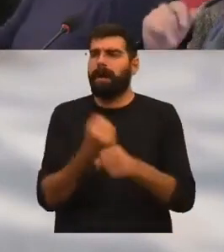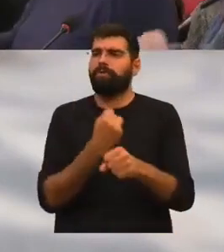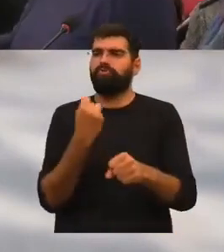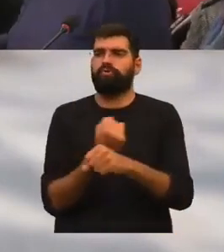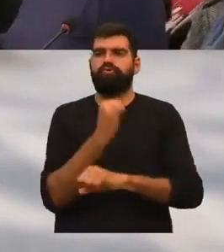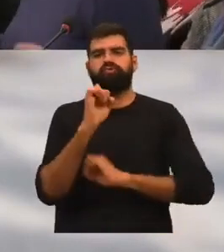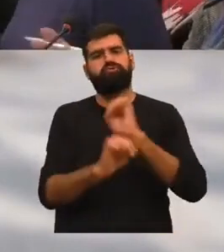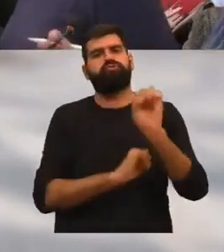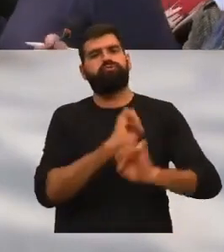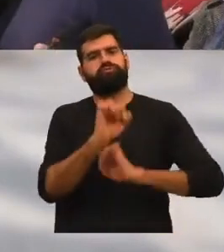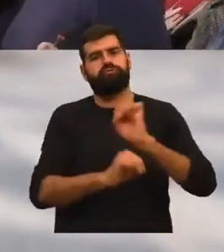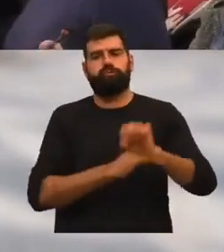Disso.